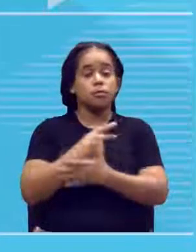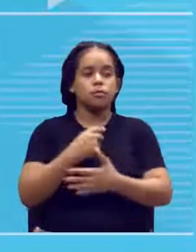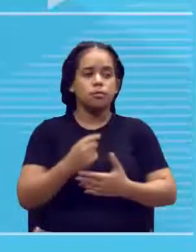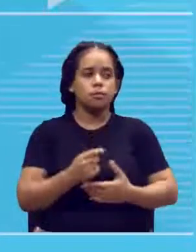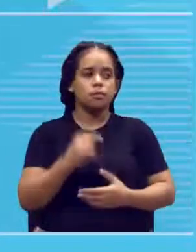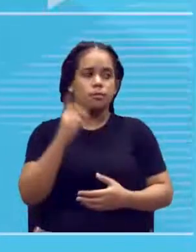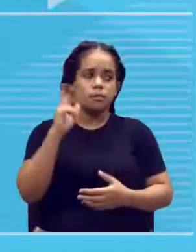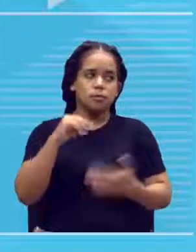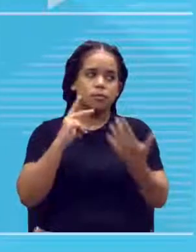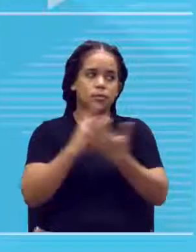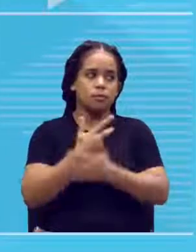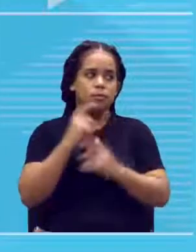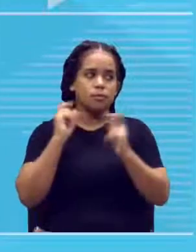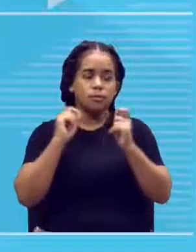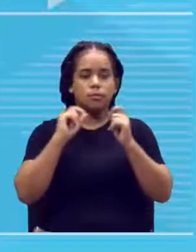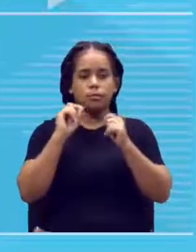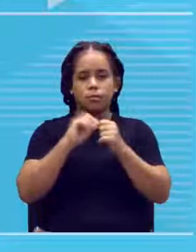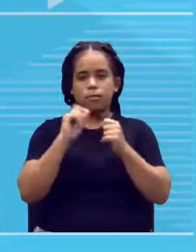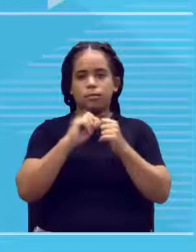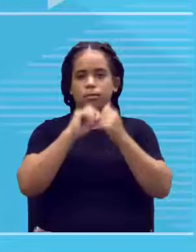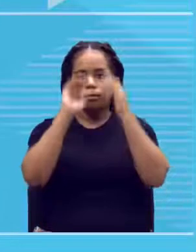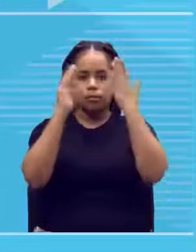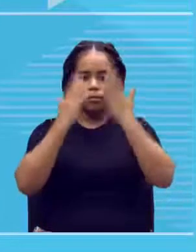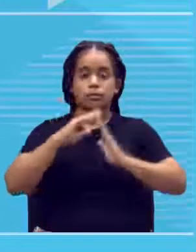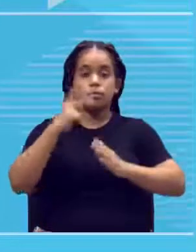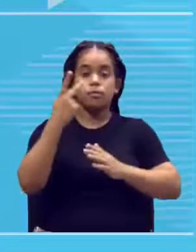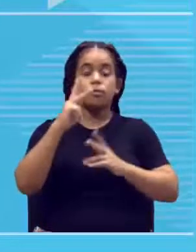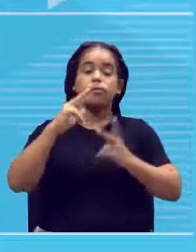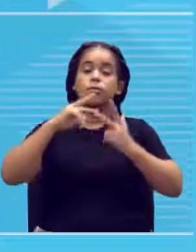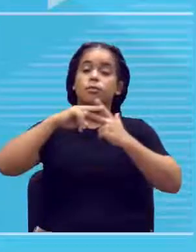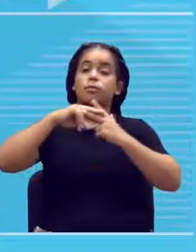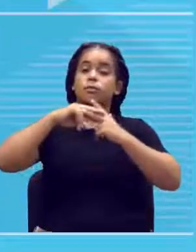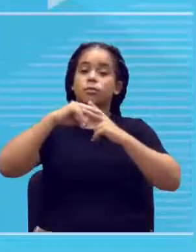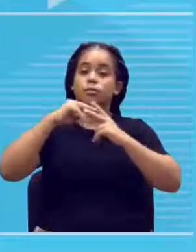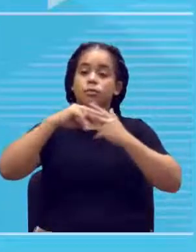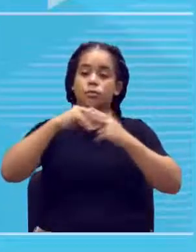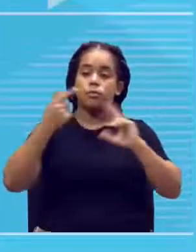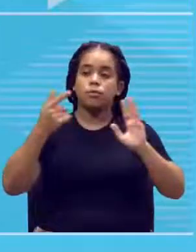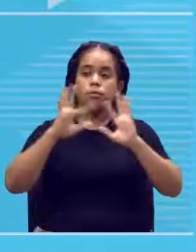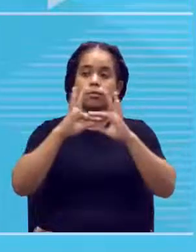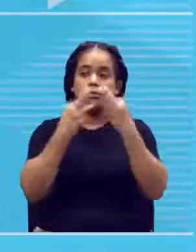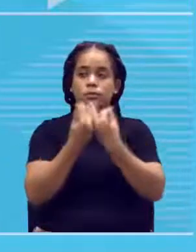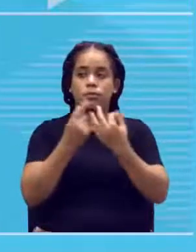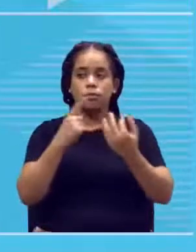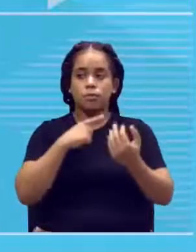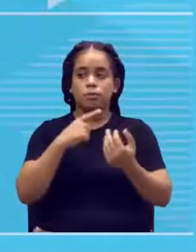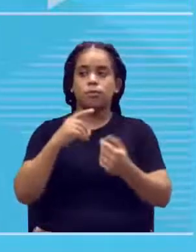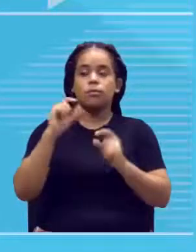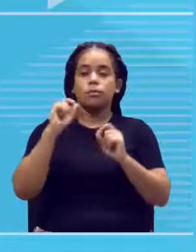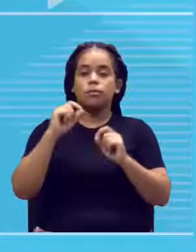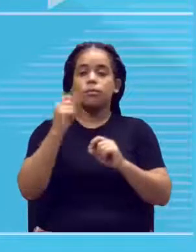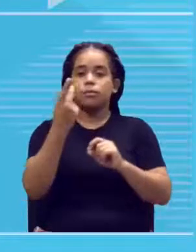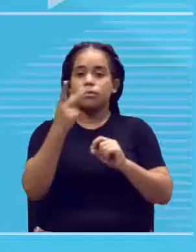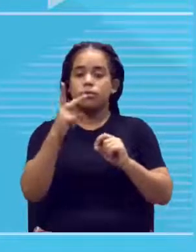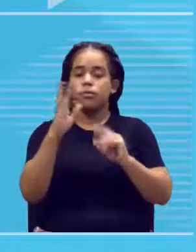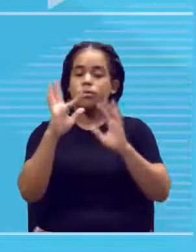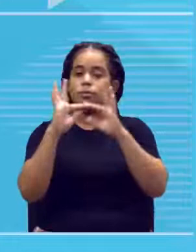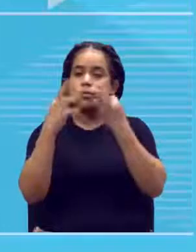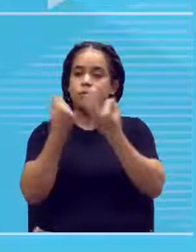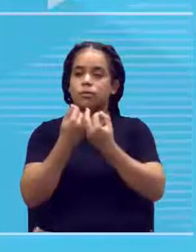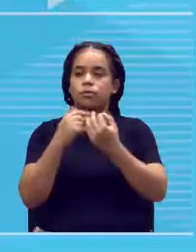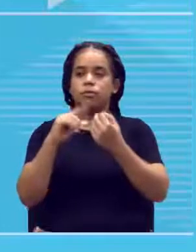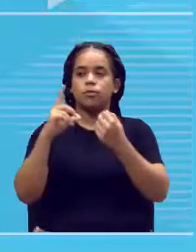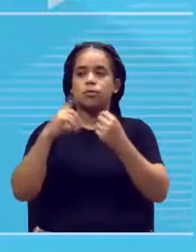Normalmente, a gente faz essa análise, opa, na tua história da tua família. Tu tem um tio que casou com a tia, eles dois também